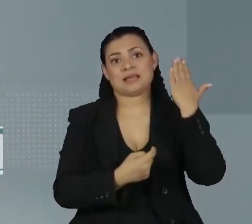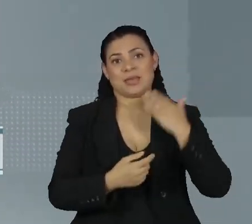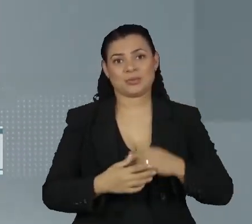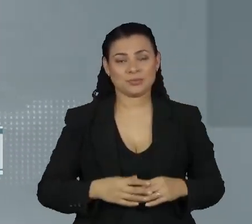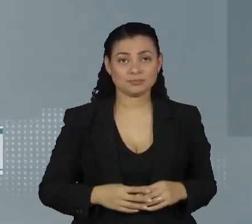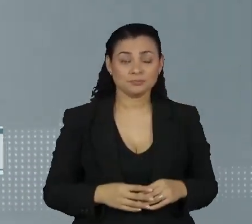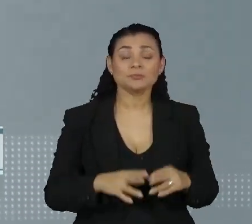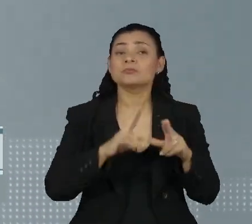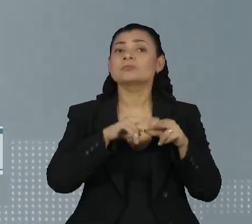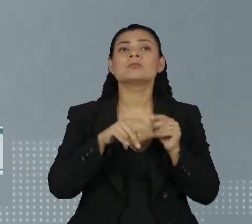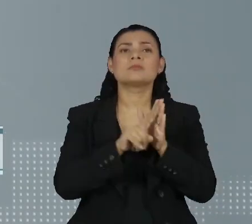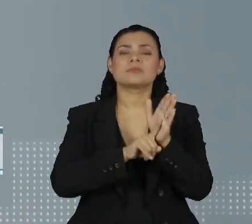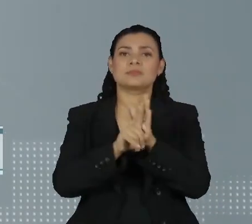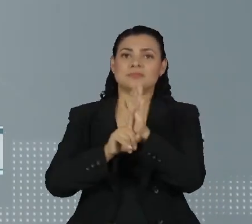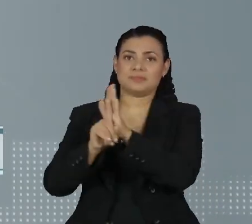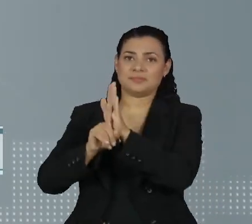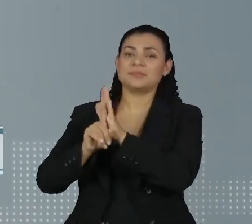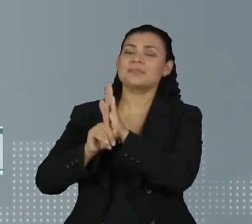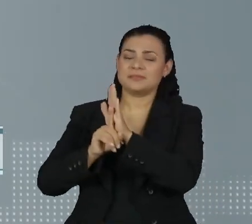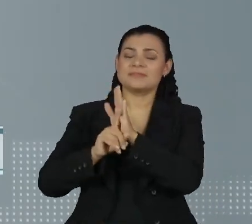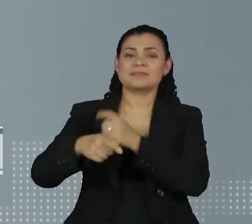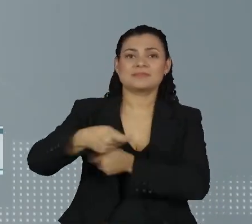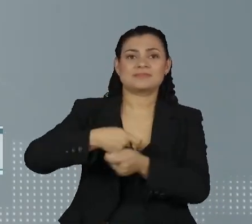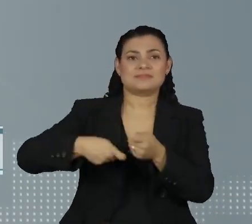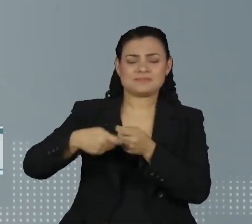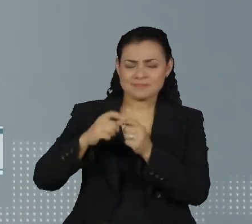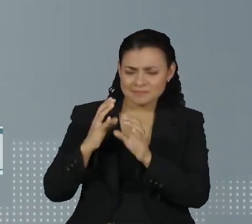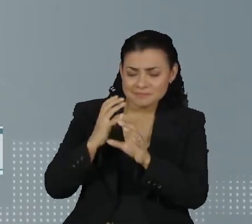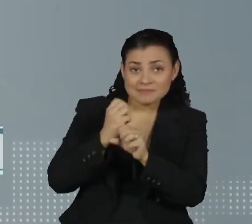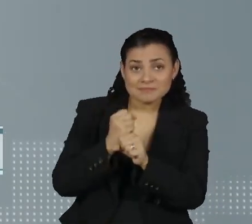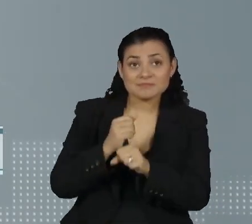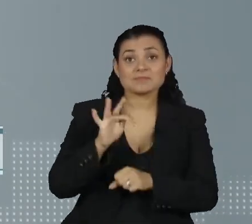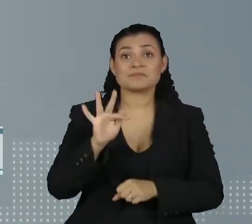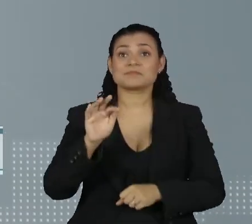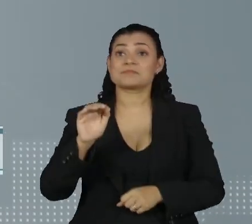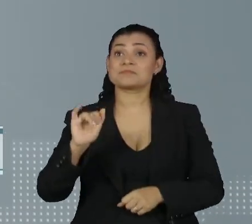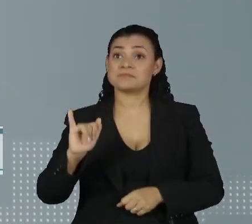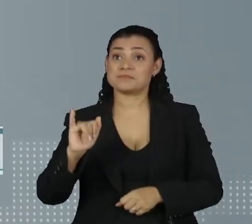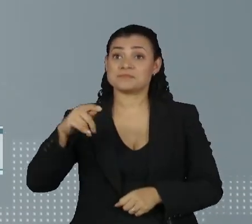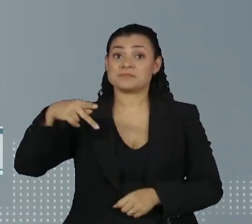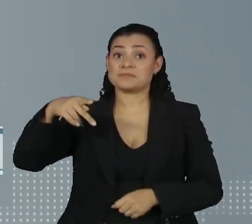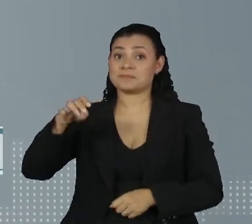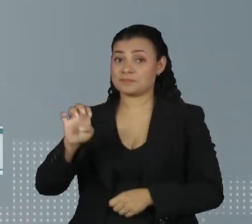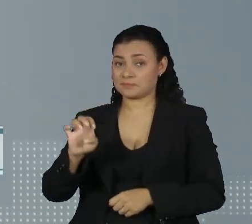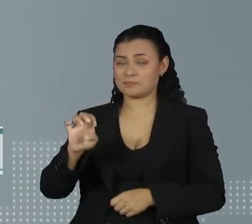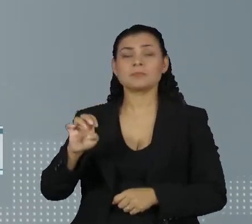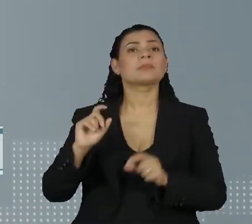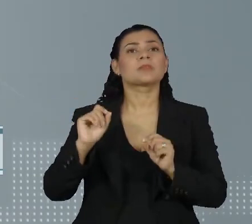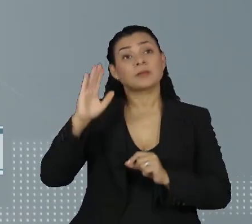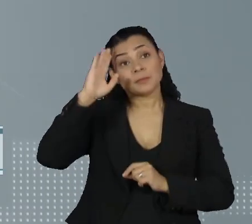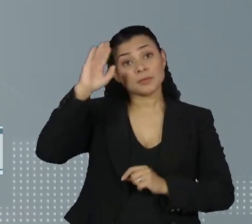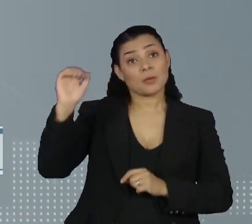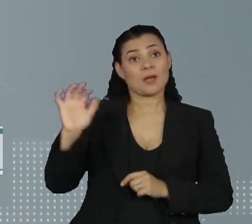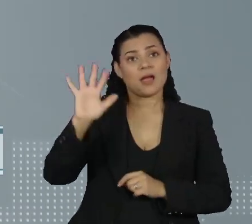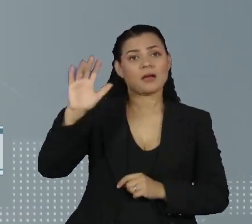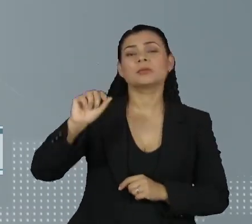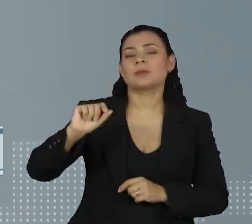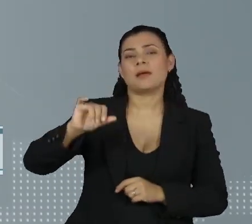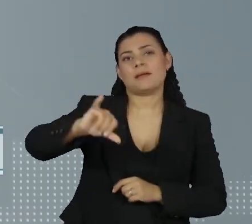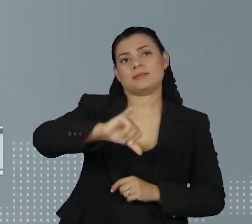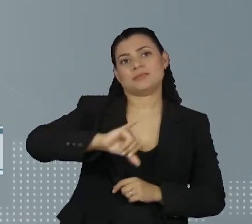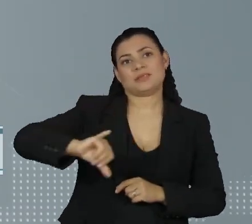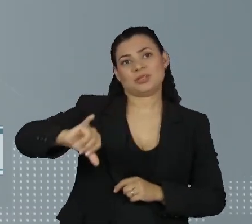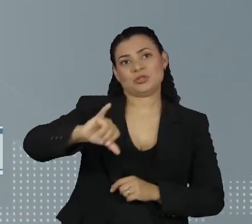projeção é da Fundação Instituto de Pesquisas Econômicas, a FIP. O item natalino com o maior aumento é o azeite de